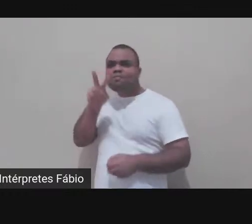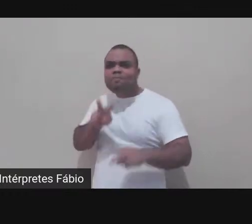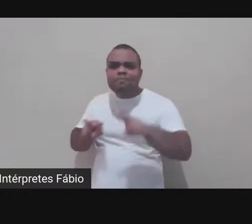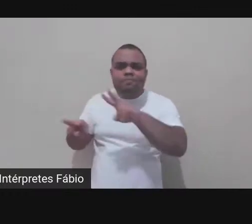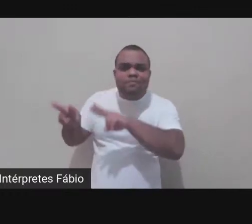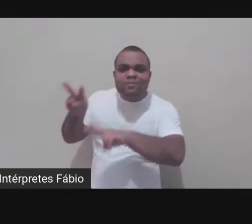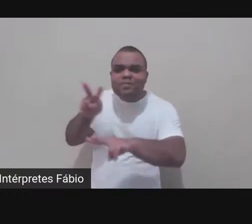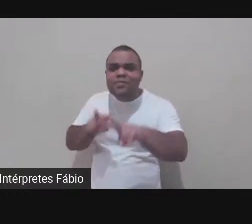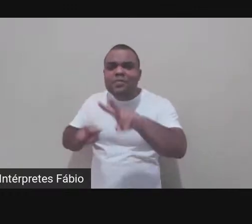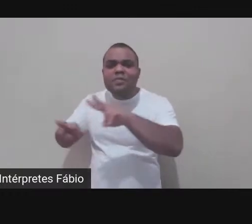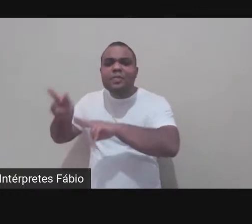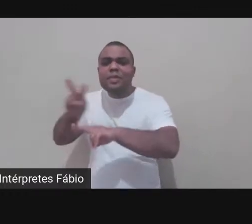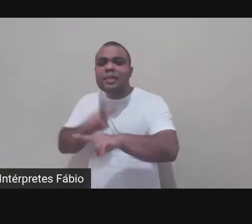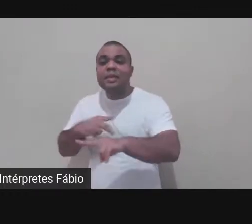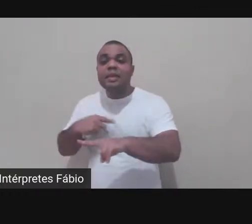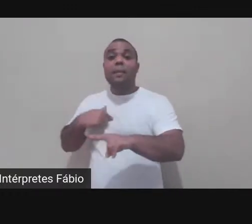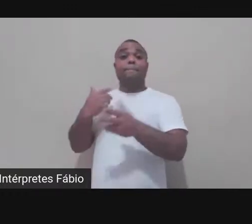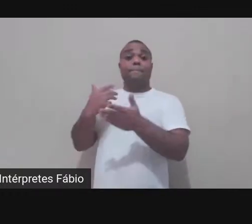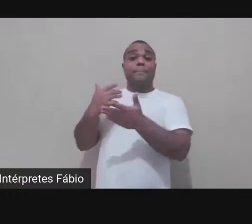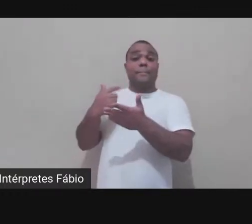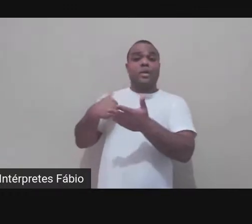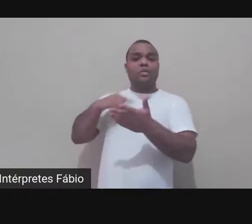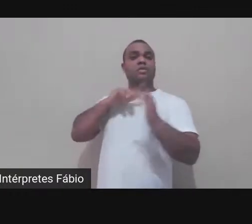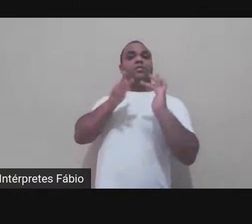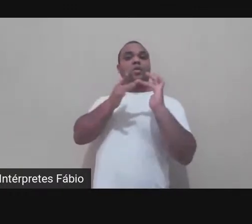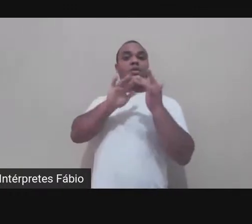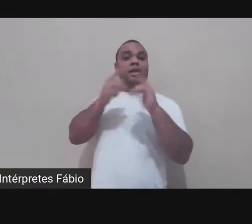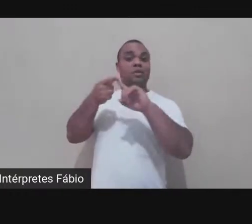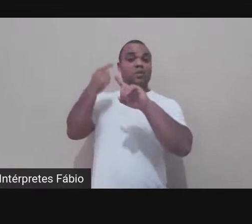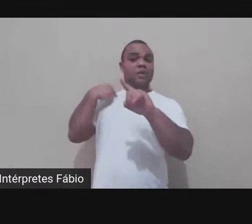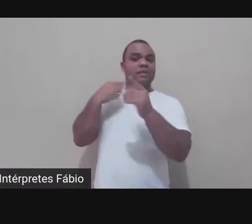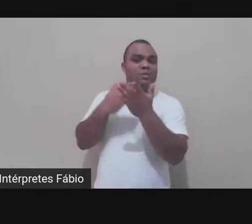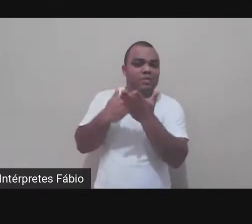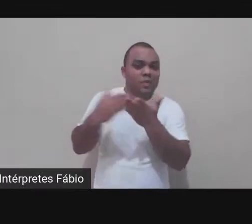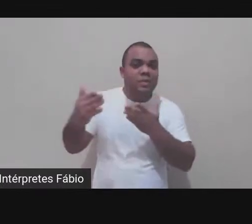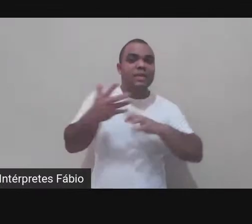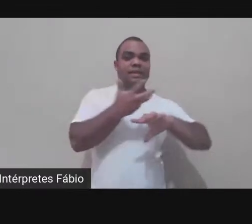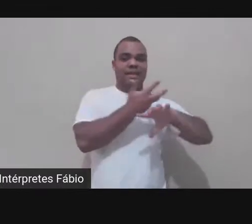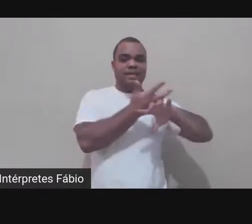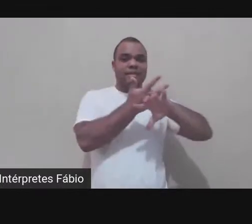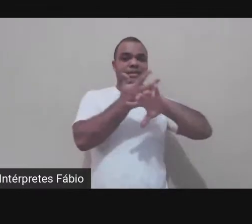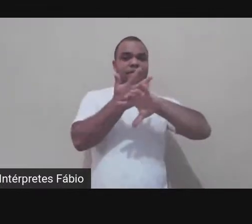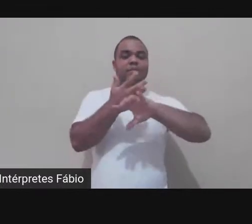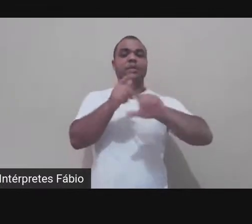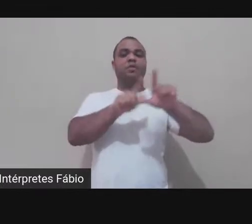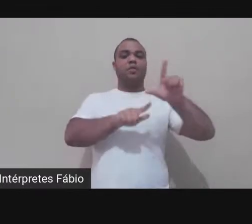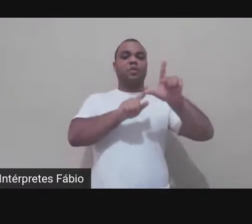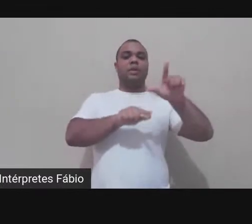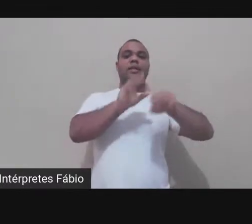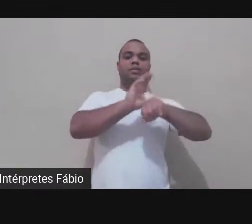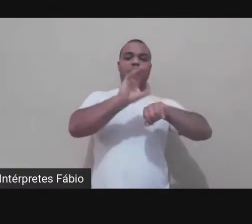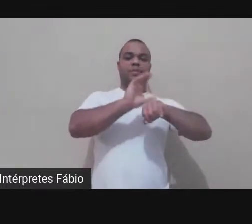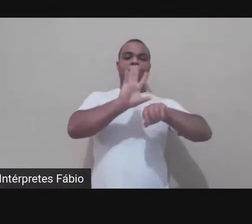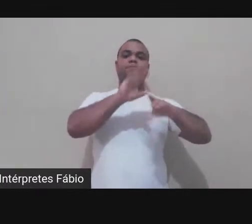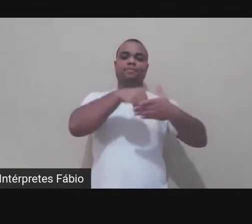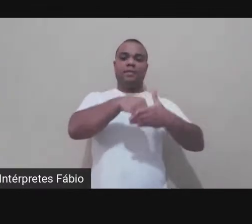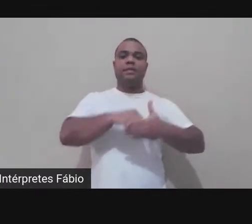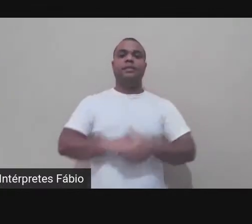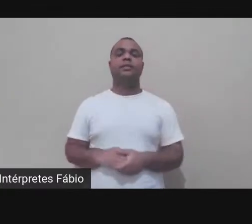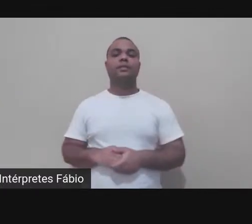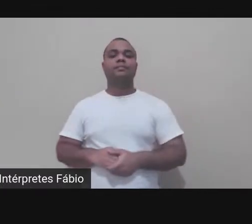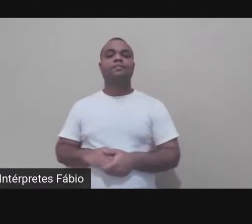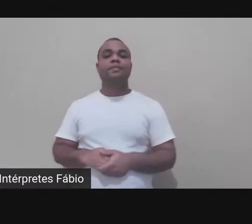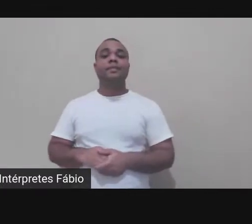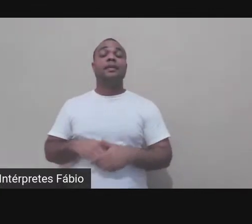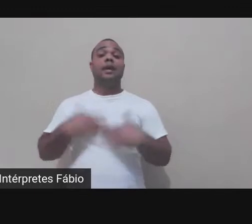de introdução à intermedialidade e na disciplina com a Eliana e aí a Eliana aceitou me orientar nesse